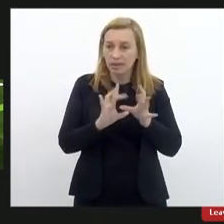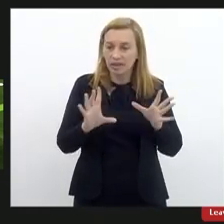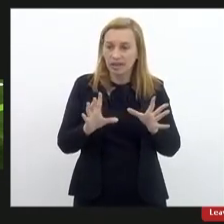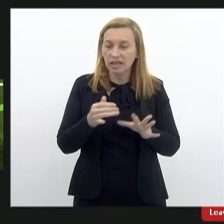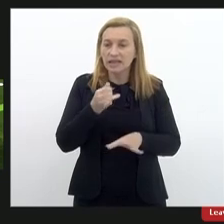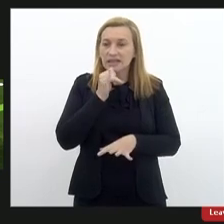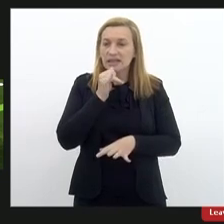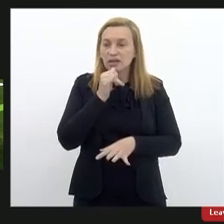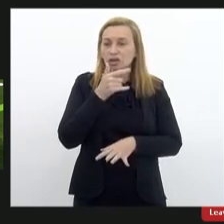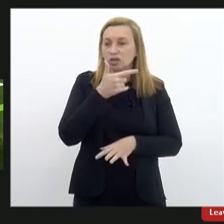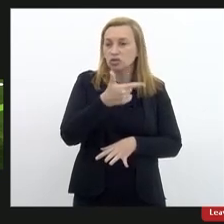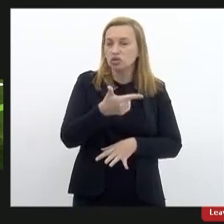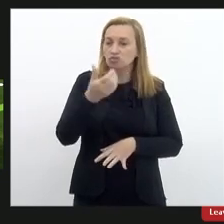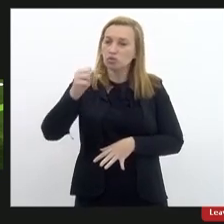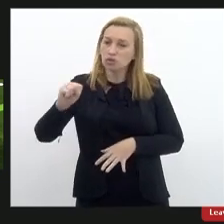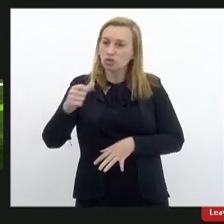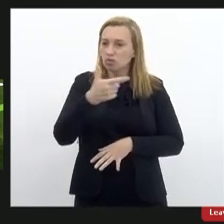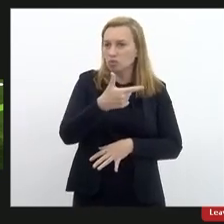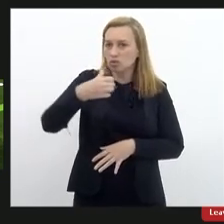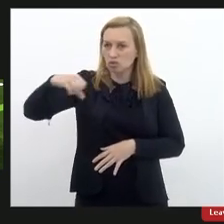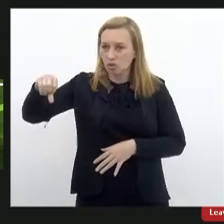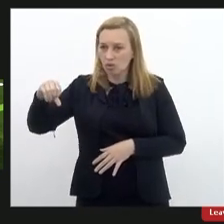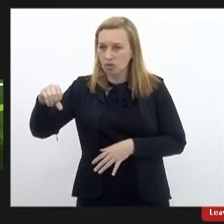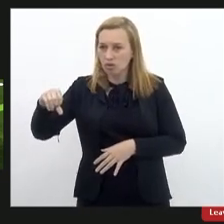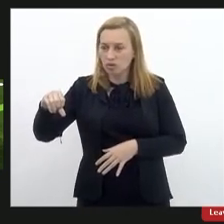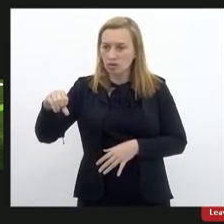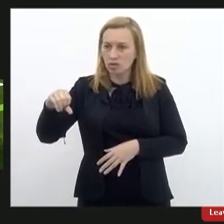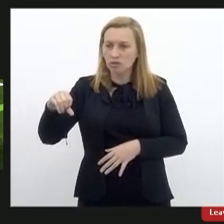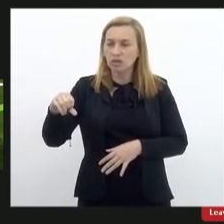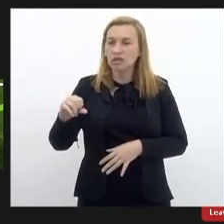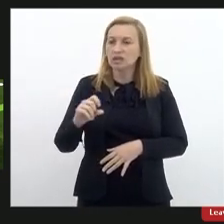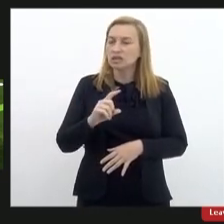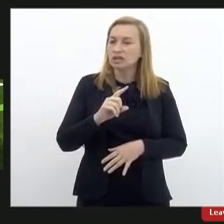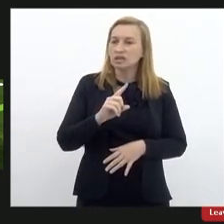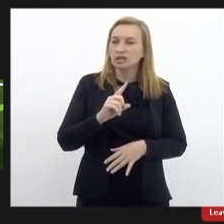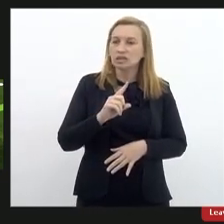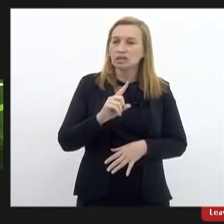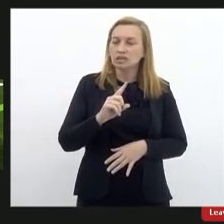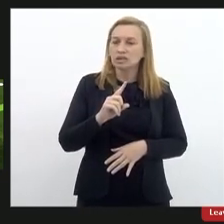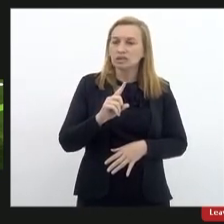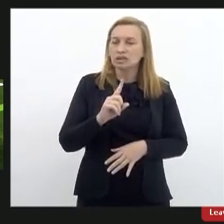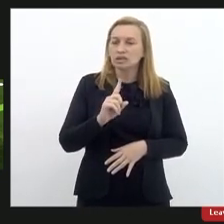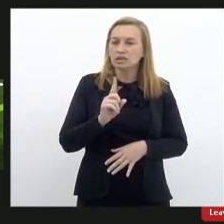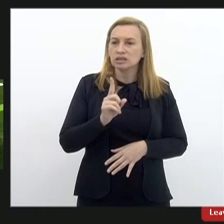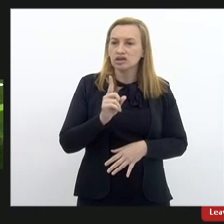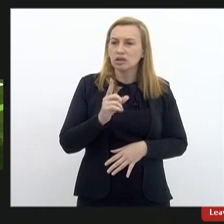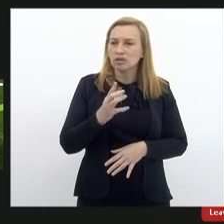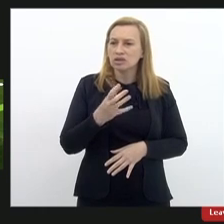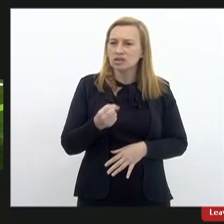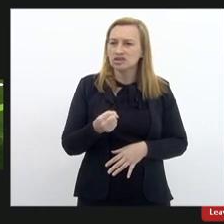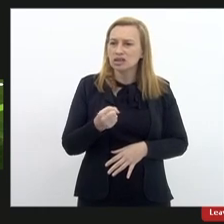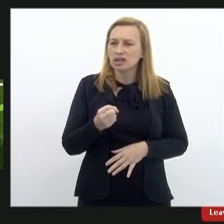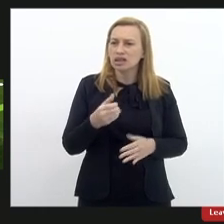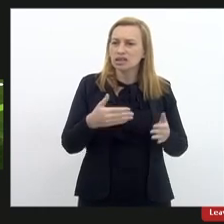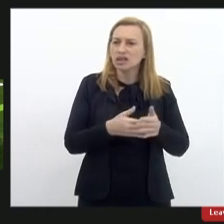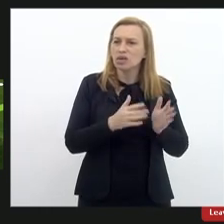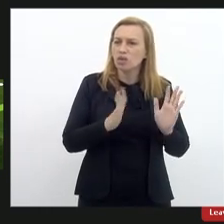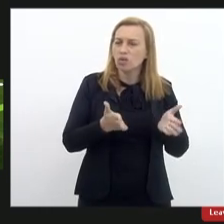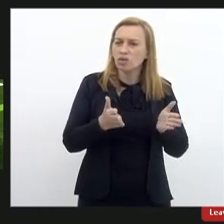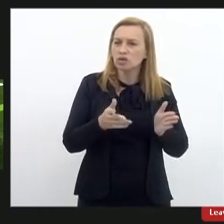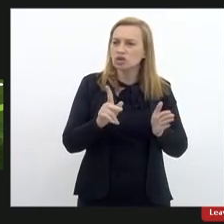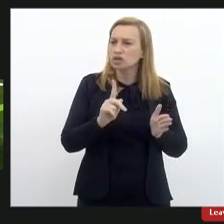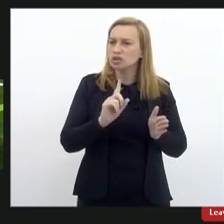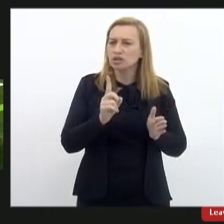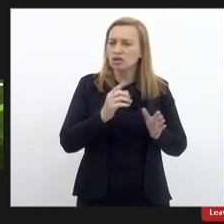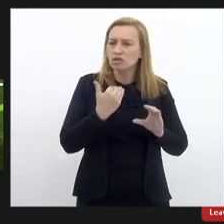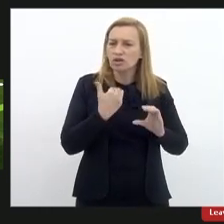exemplo, em 2008, 2009, que tem parecer favorável e até hoje não foram designados portaria para